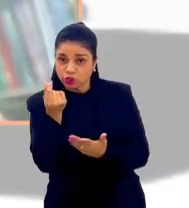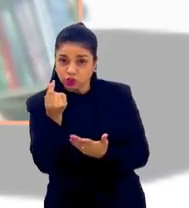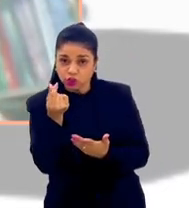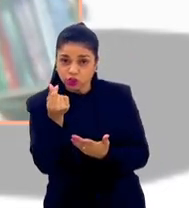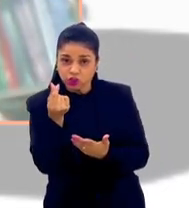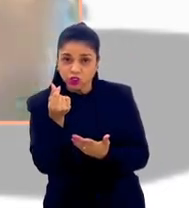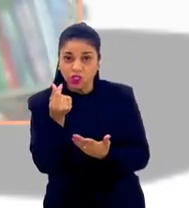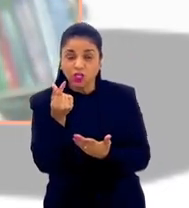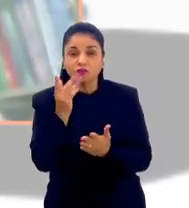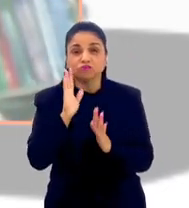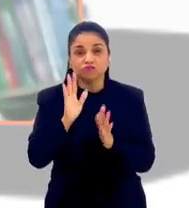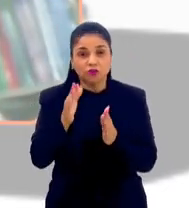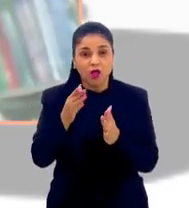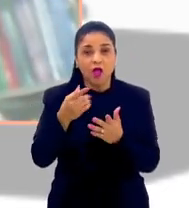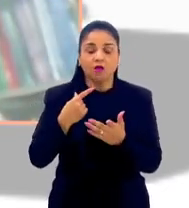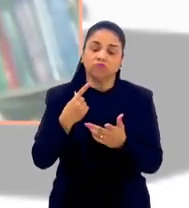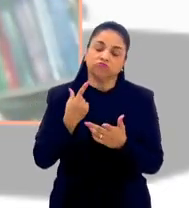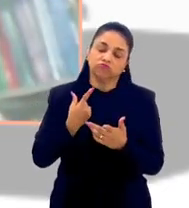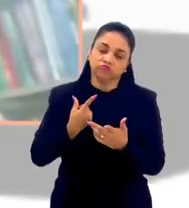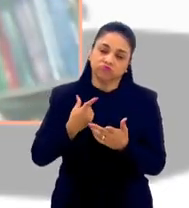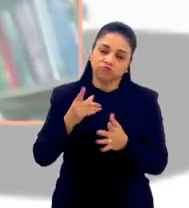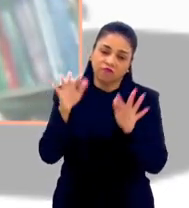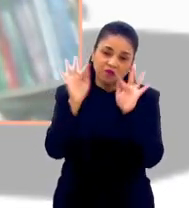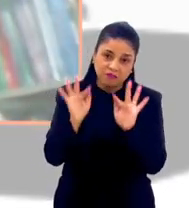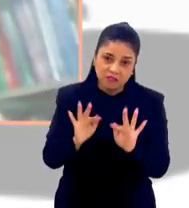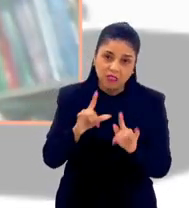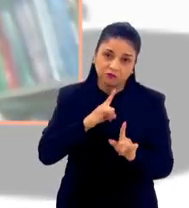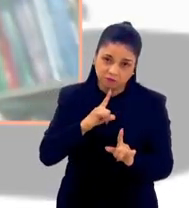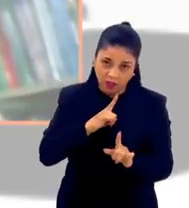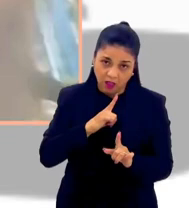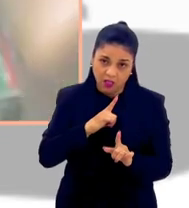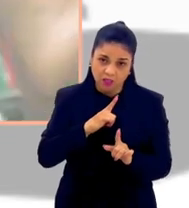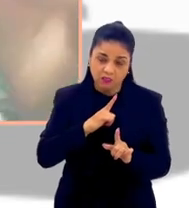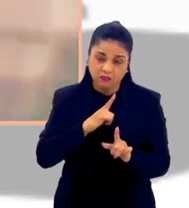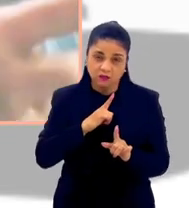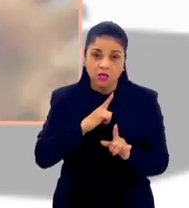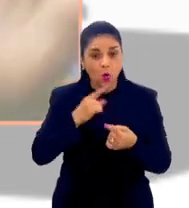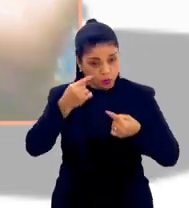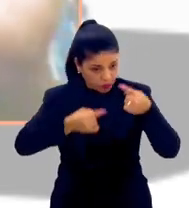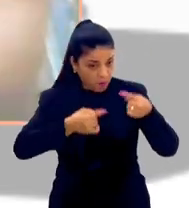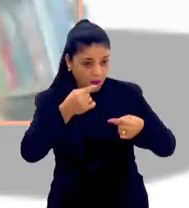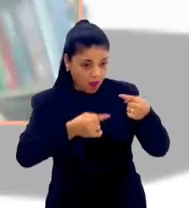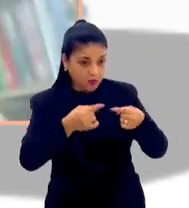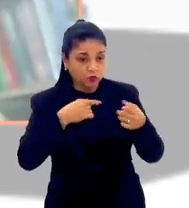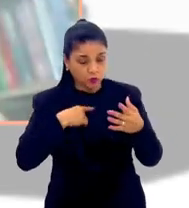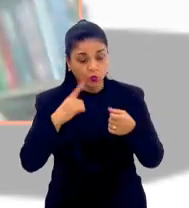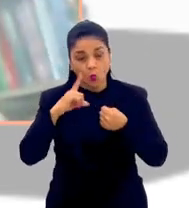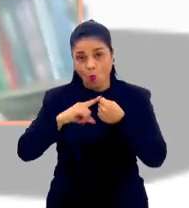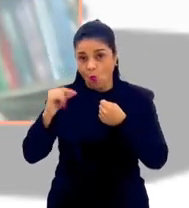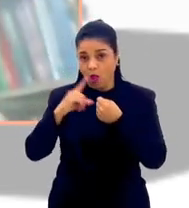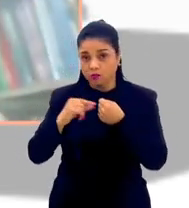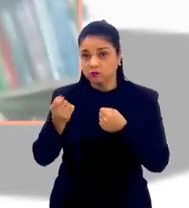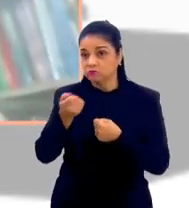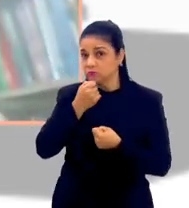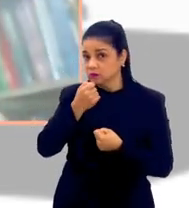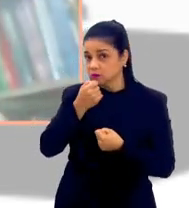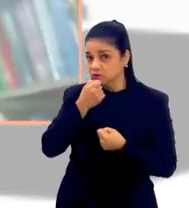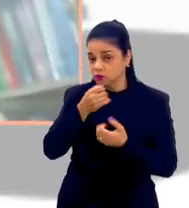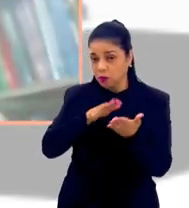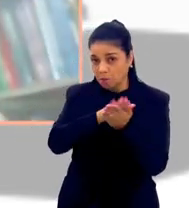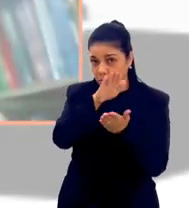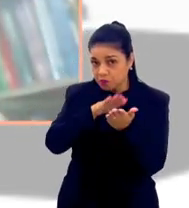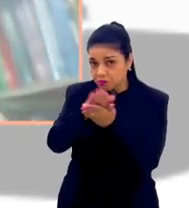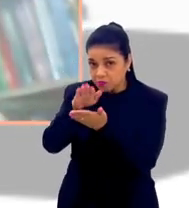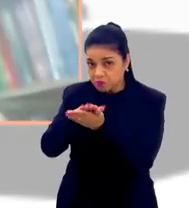começou. Dinheiro traz ou não traz felicidade? Isso é uma questão que dá debate. Eu tive um artigo meu, uma entrevista minha publicada,